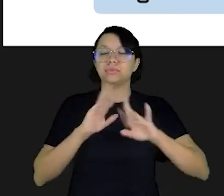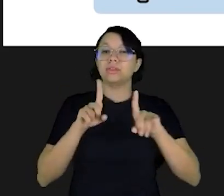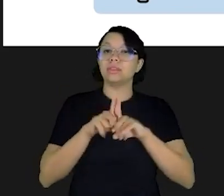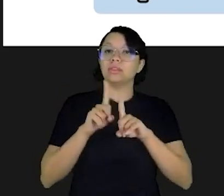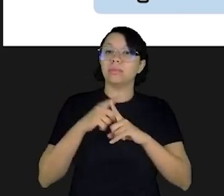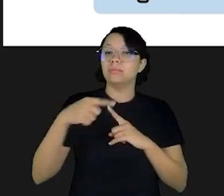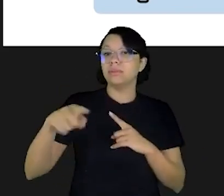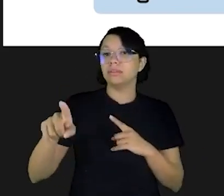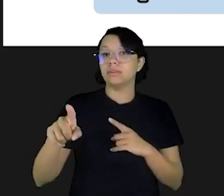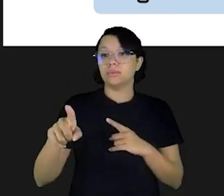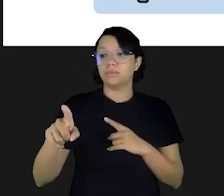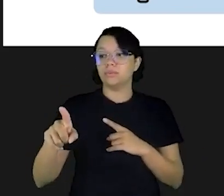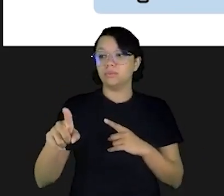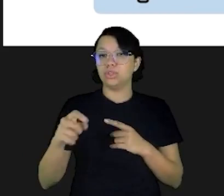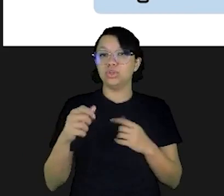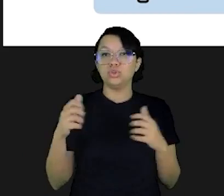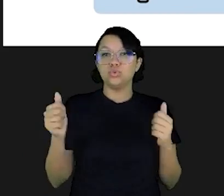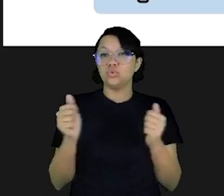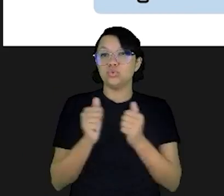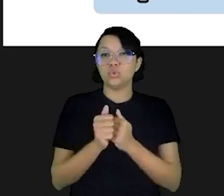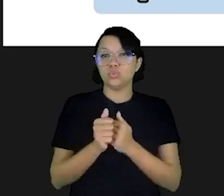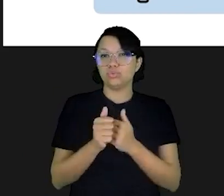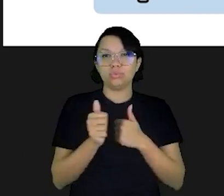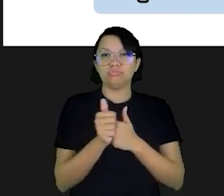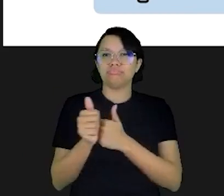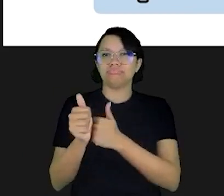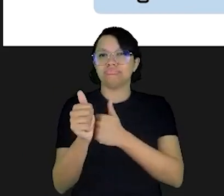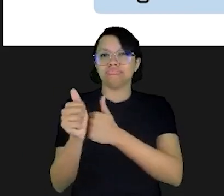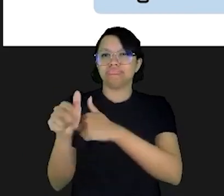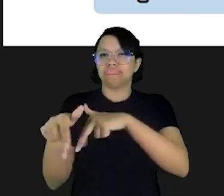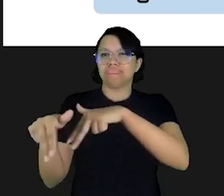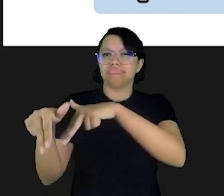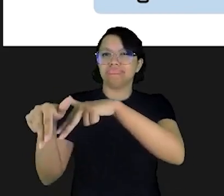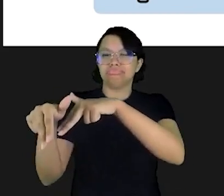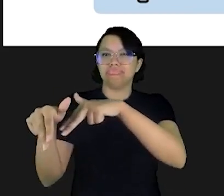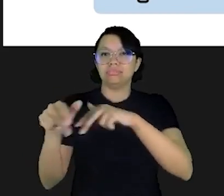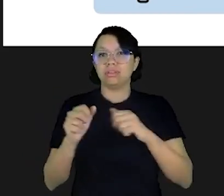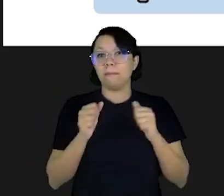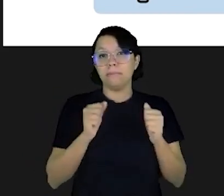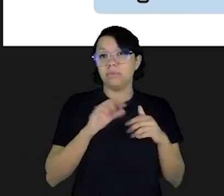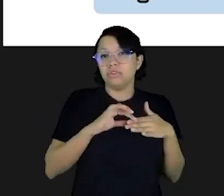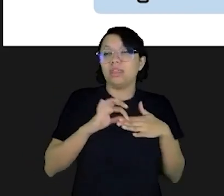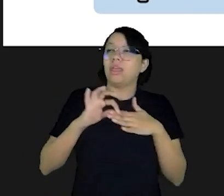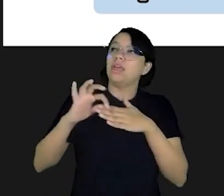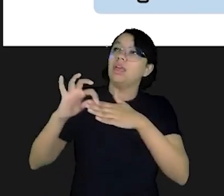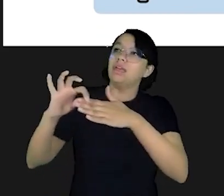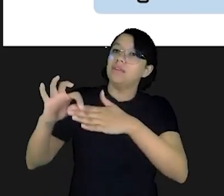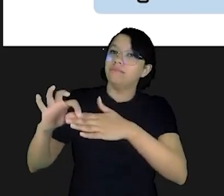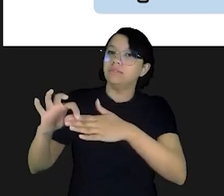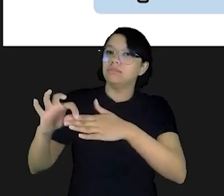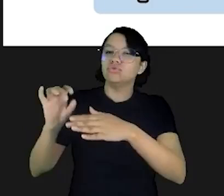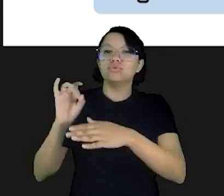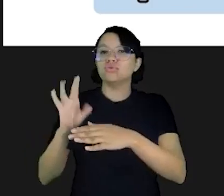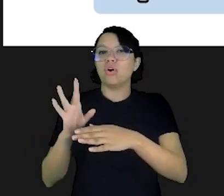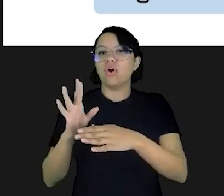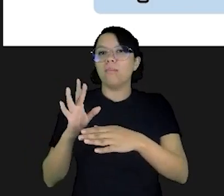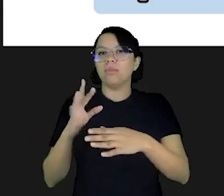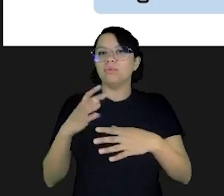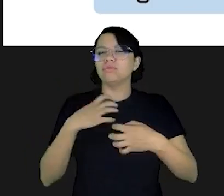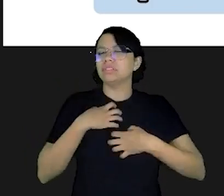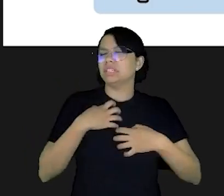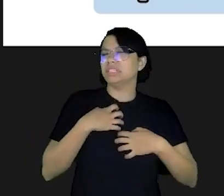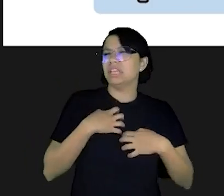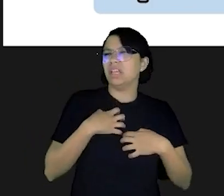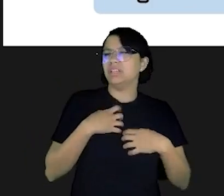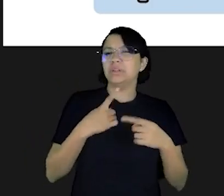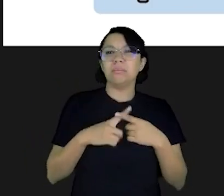para não ir com a boiada e cuidado também para não se deixar levar apenas pelo seu instinto, porque às vezes